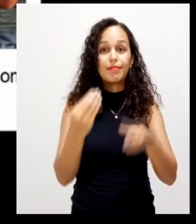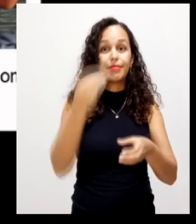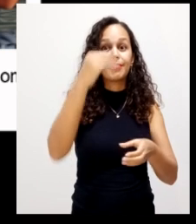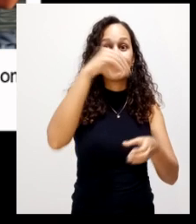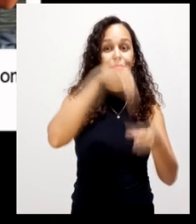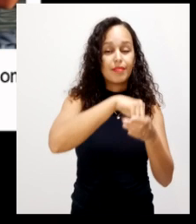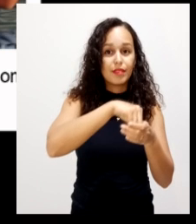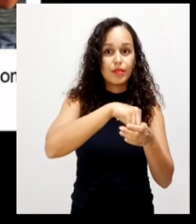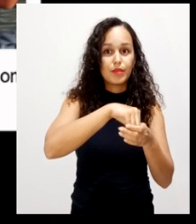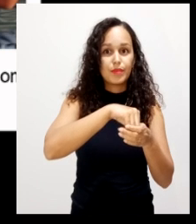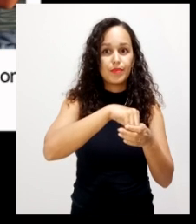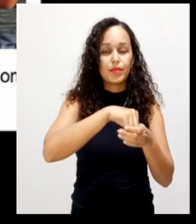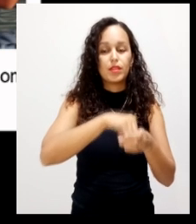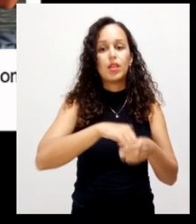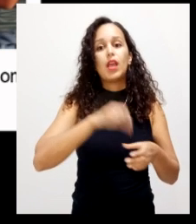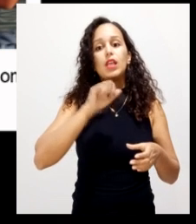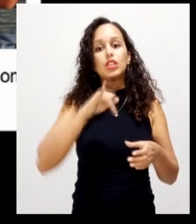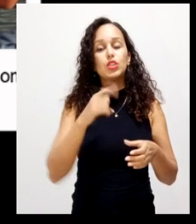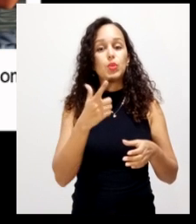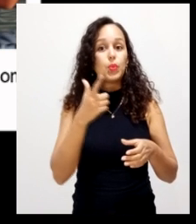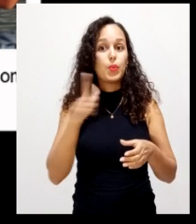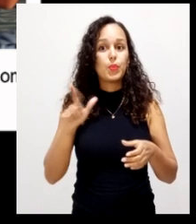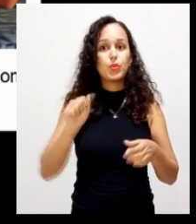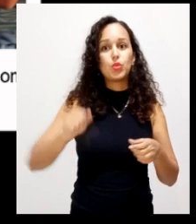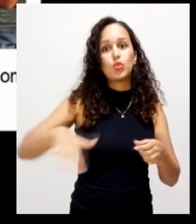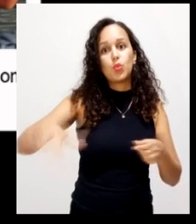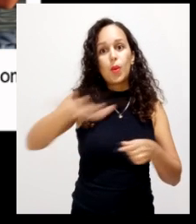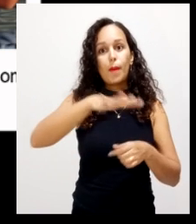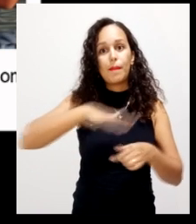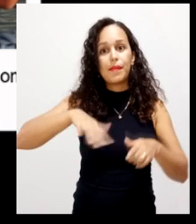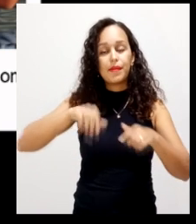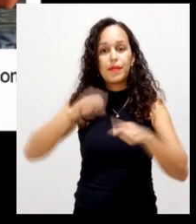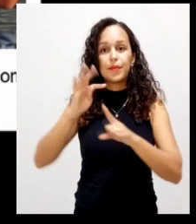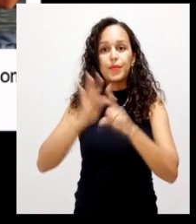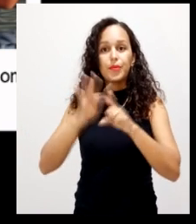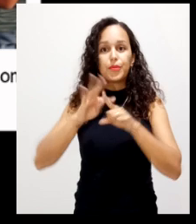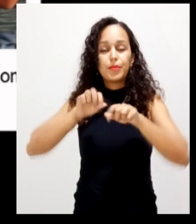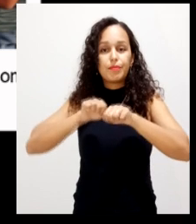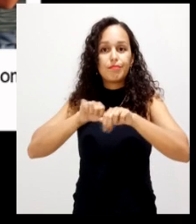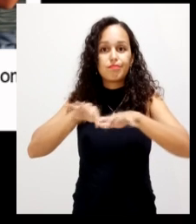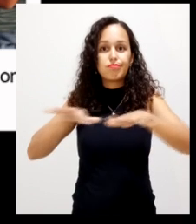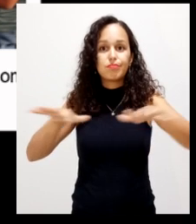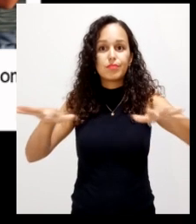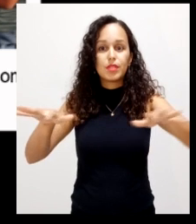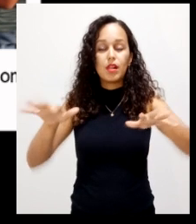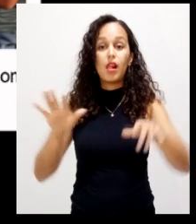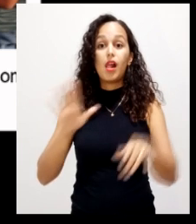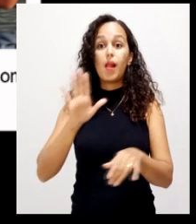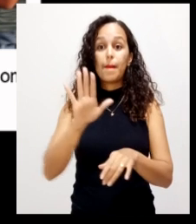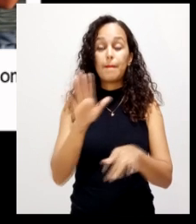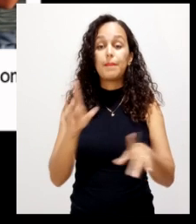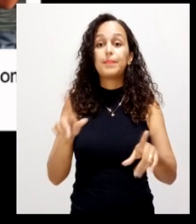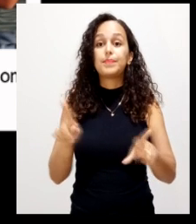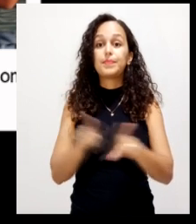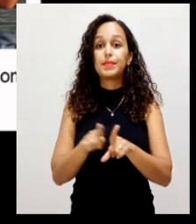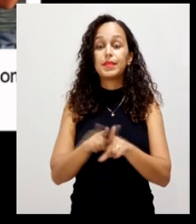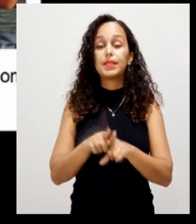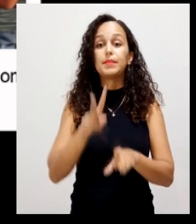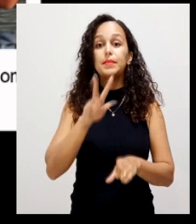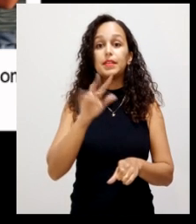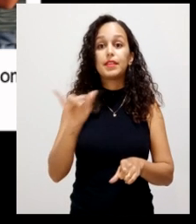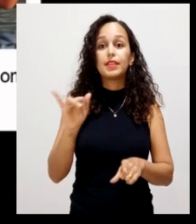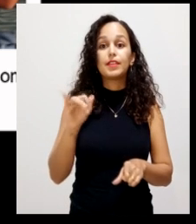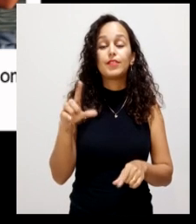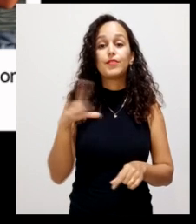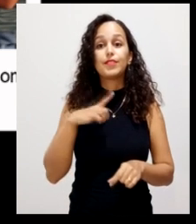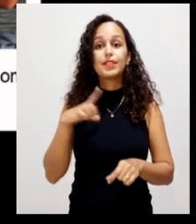no ambiente essa temperatura é dissipada no ambiente os organismos eles vão gerar calor só que vai ser essa essa